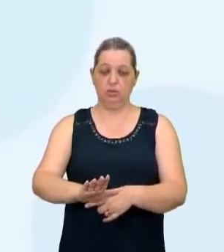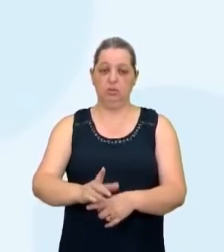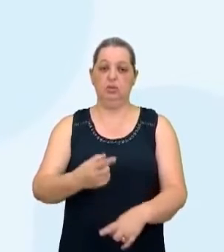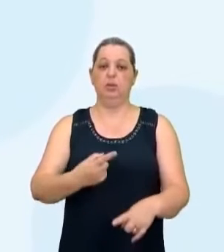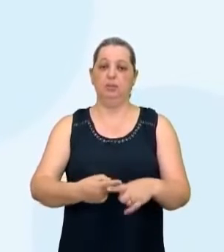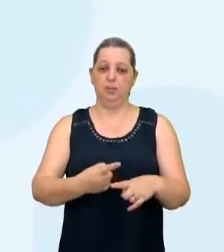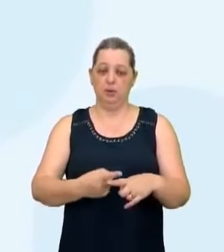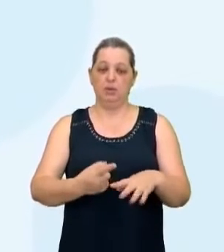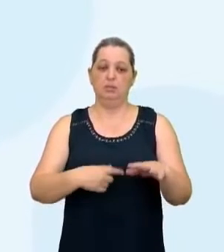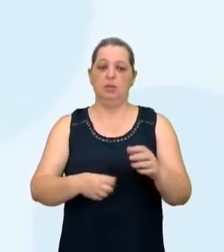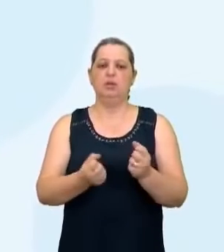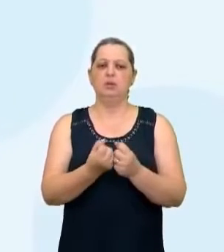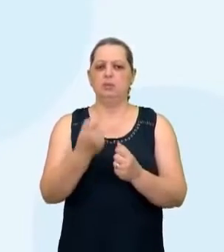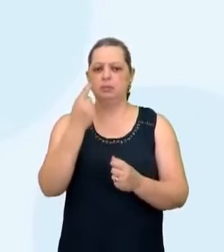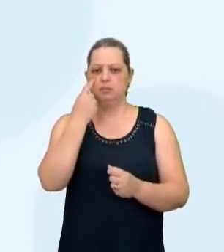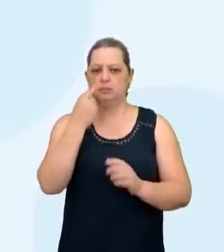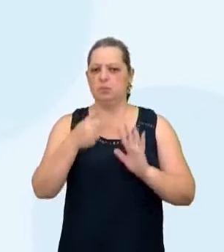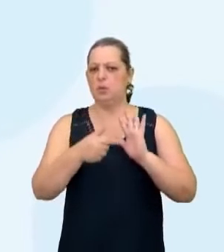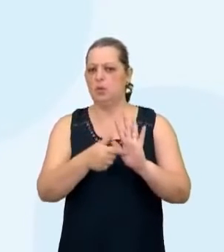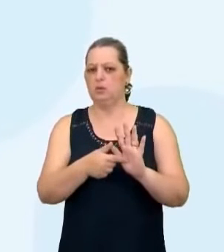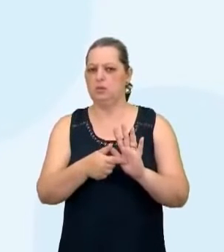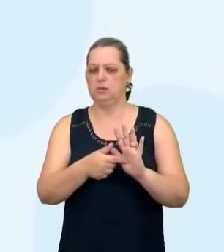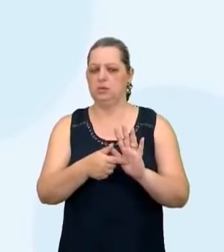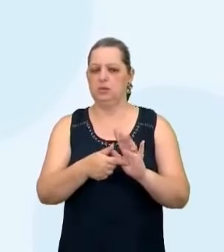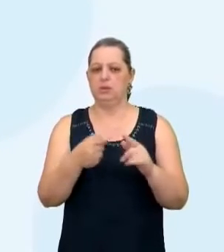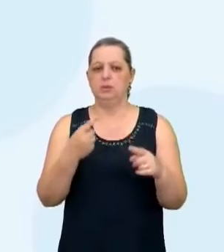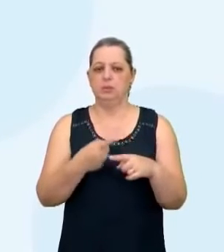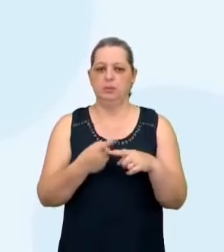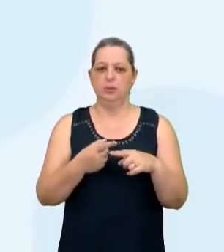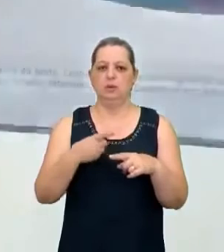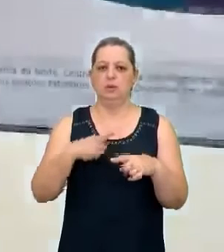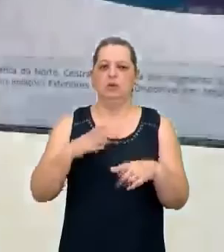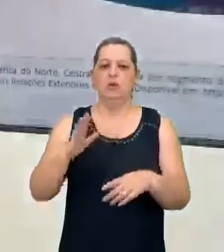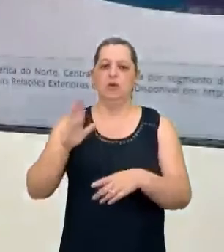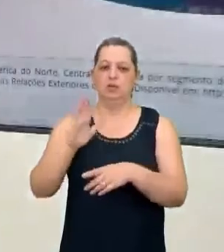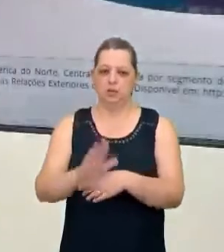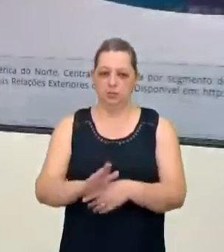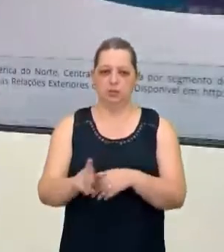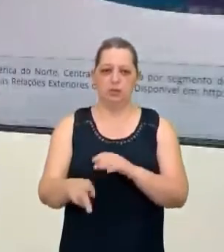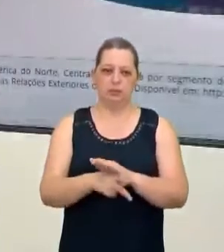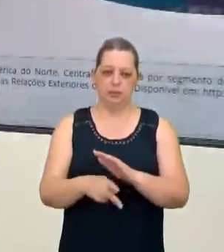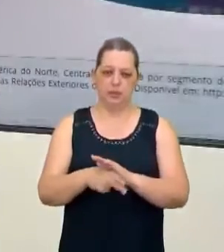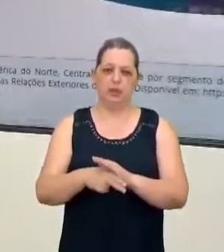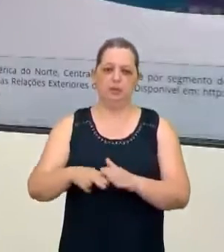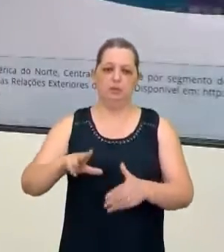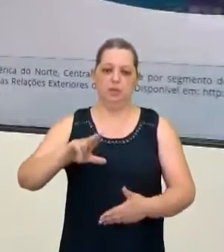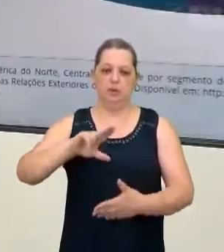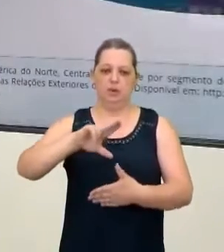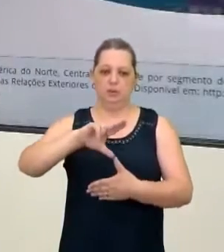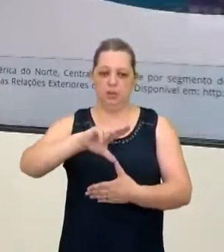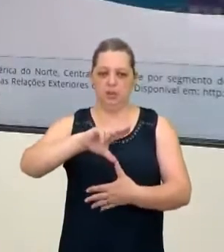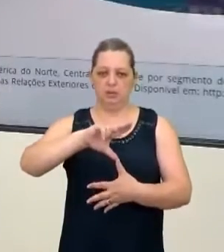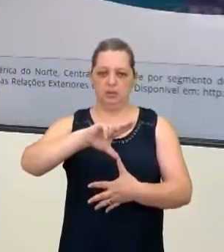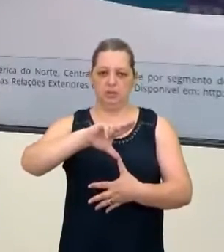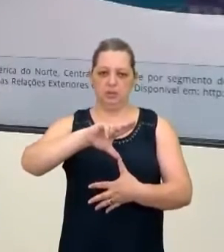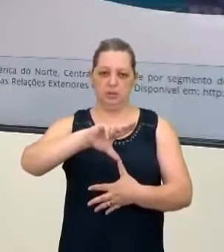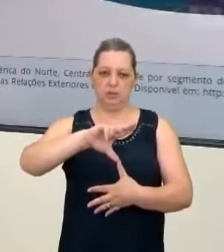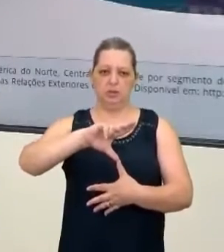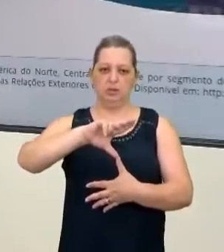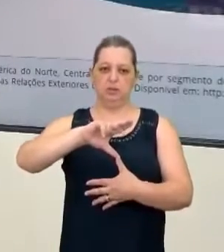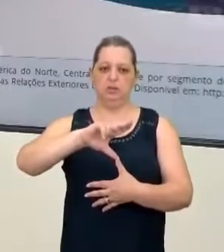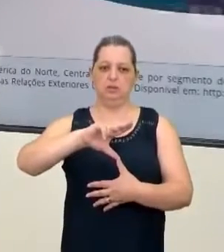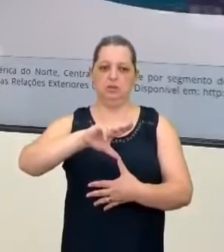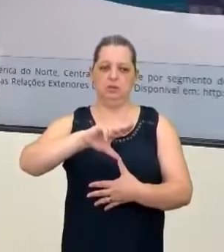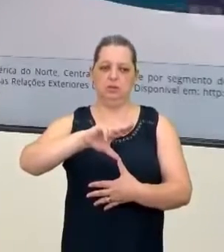a defesa aparece aqui? Porque nós temos aqui uma ajuda da América do Norte, né, então principalmente os